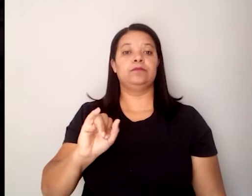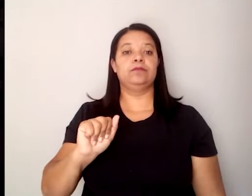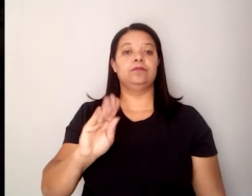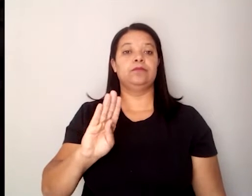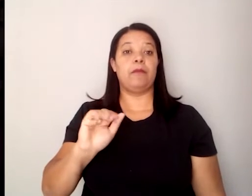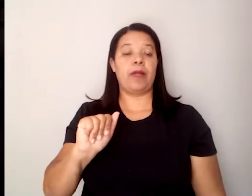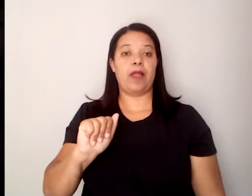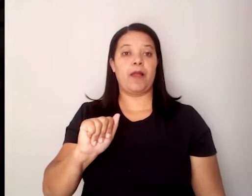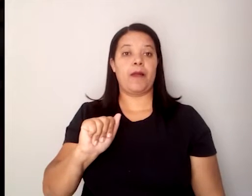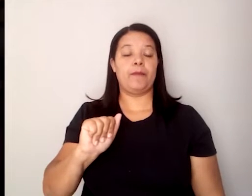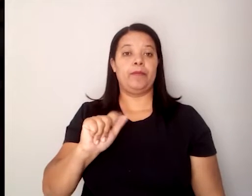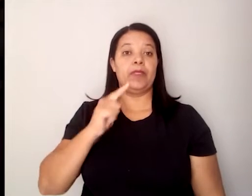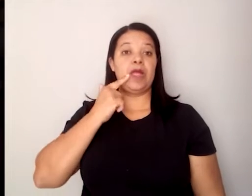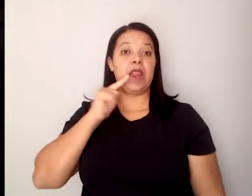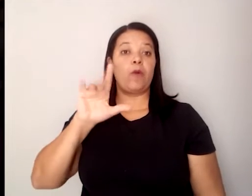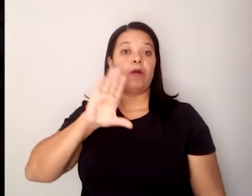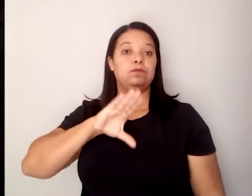da sua forma